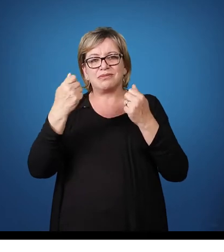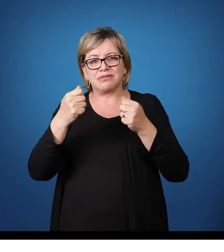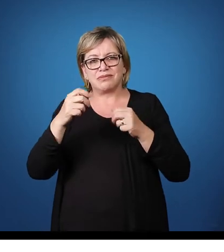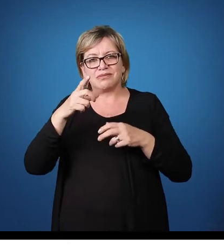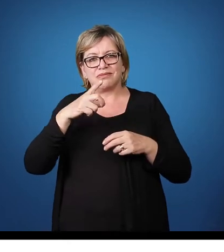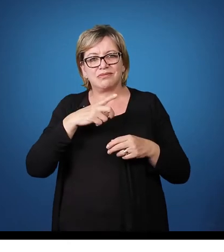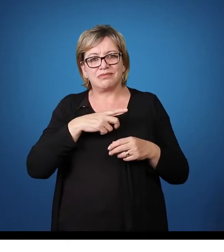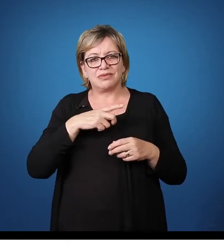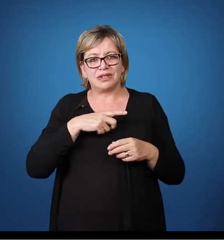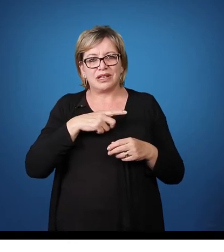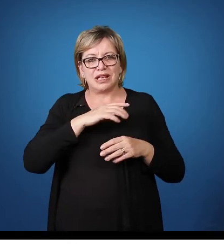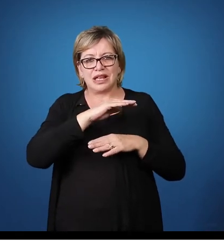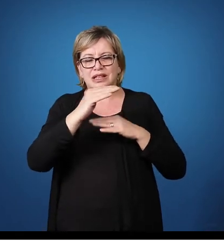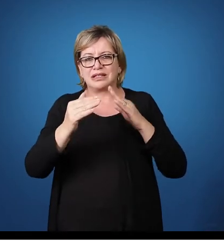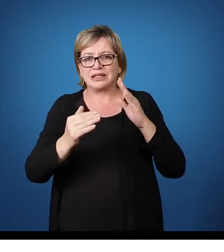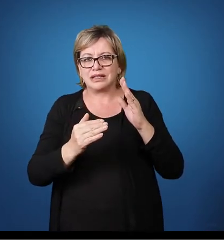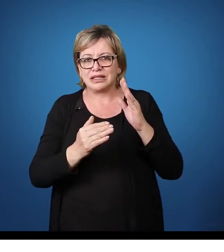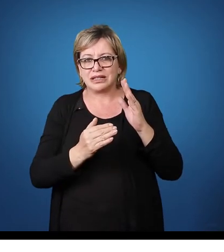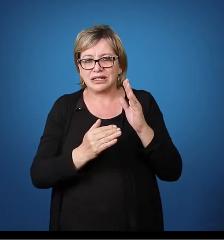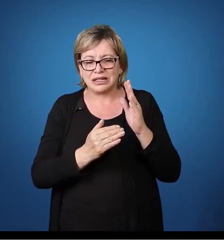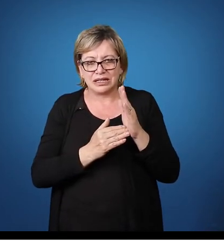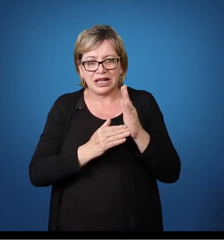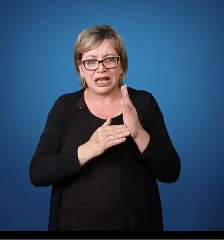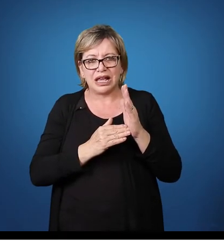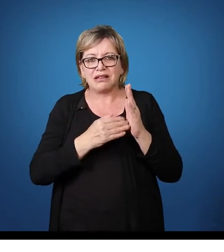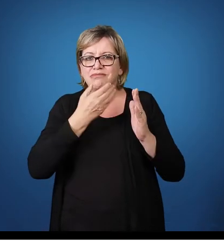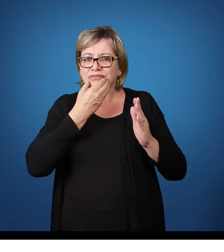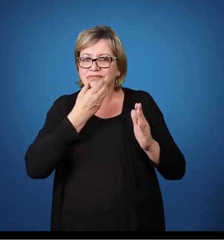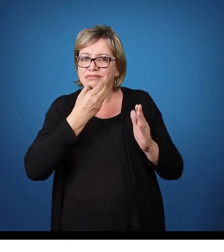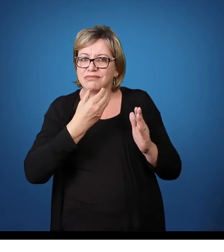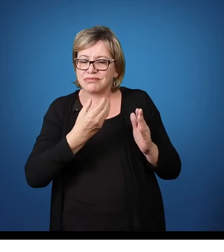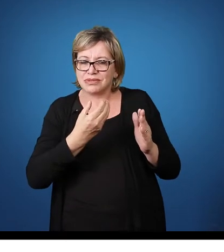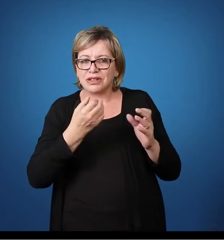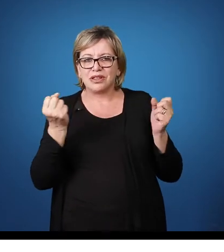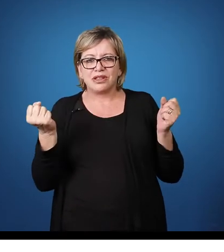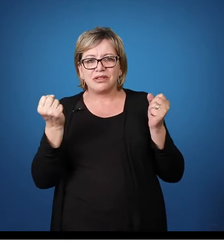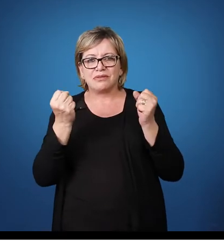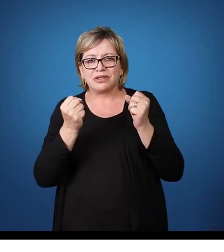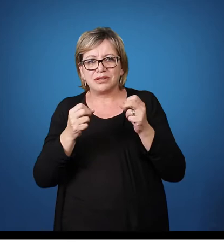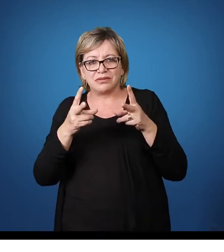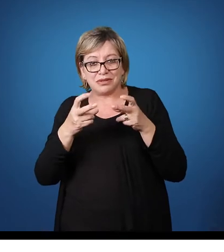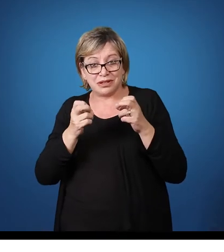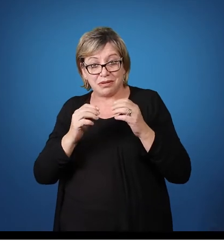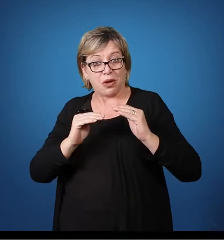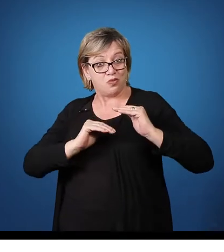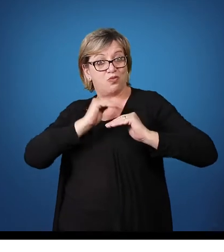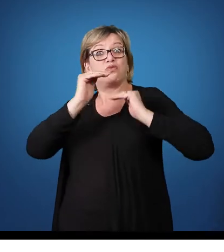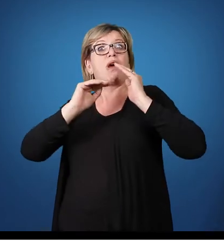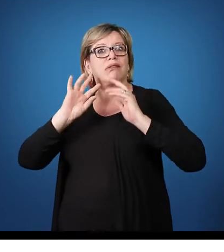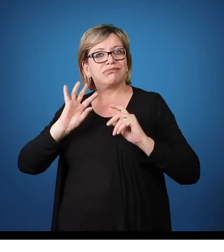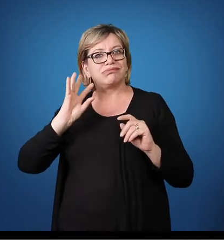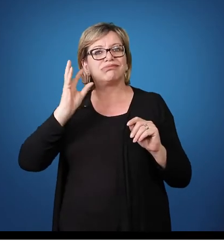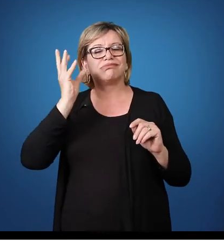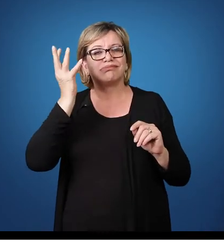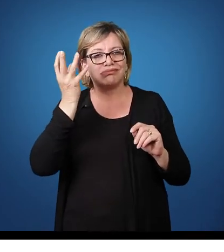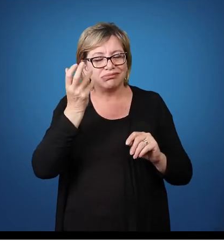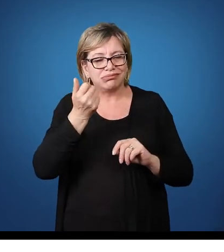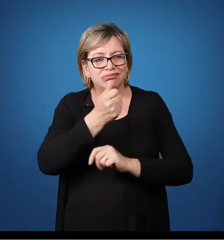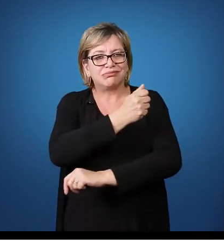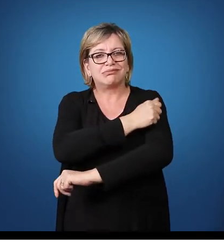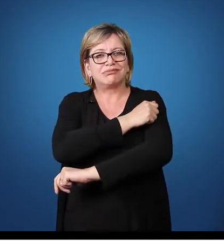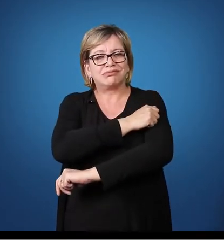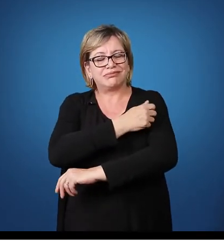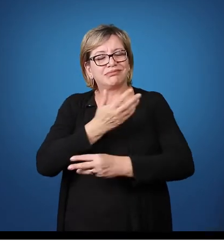ter, então, até o final do ano nós já podemos perceber aí um grande avanço dos alunos